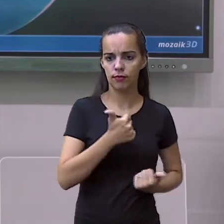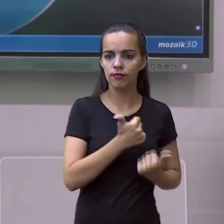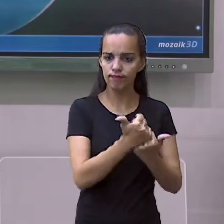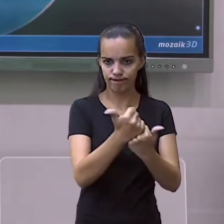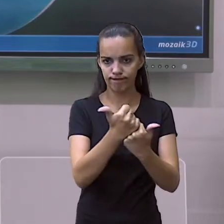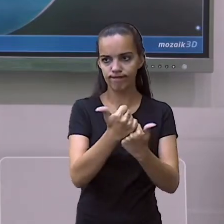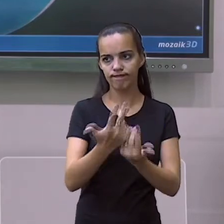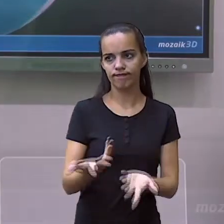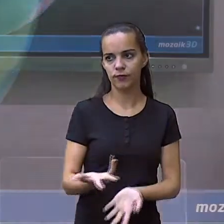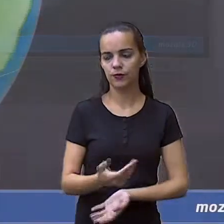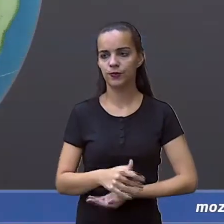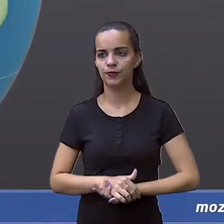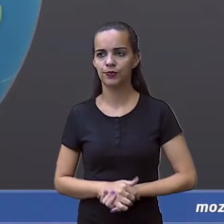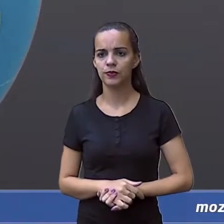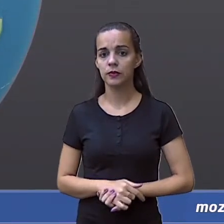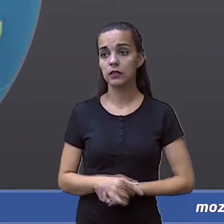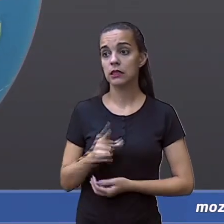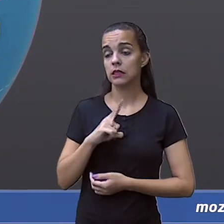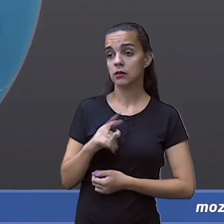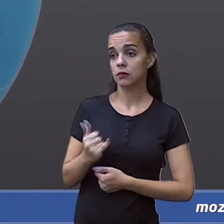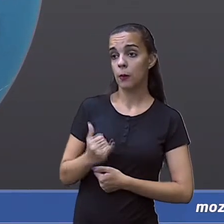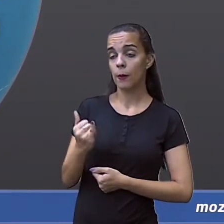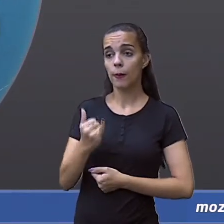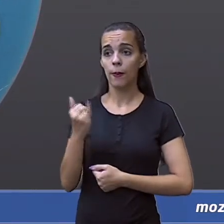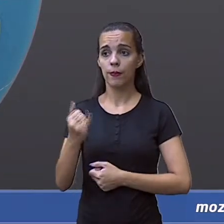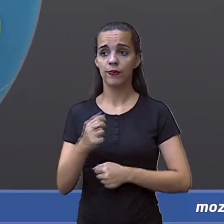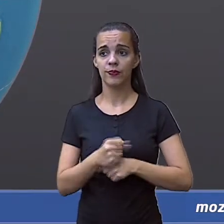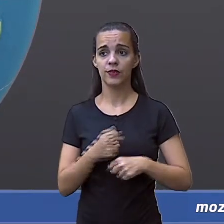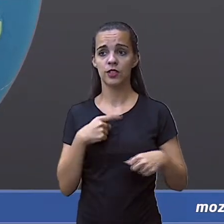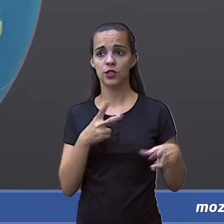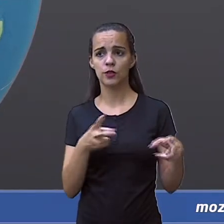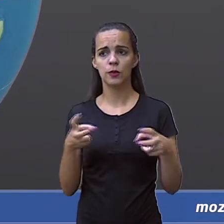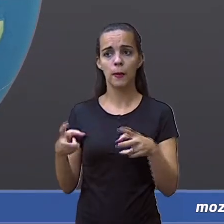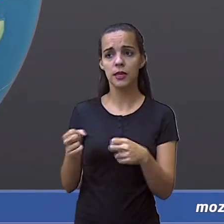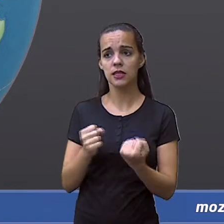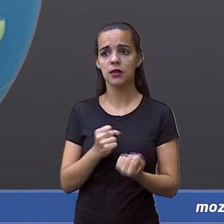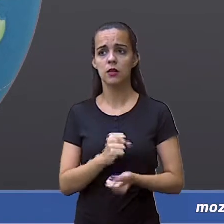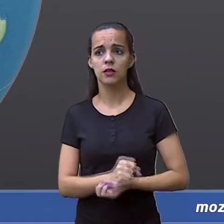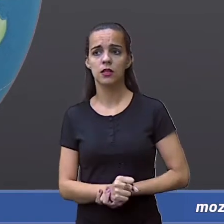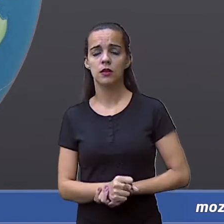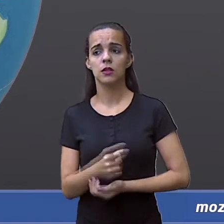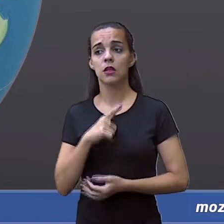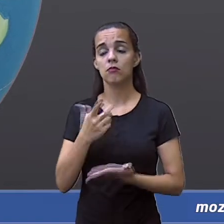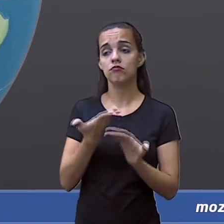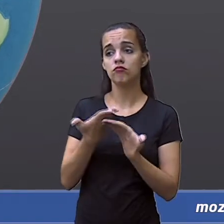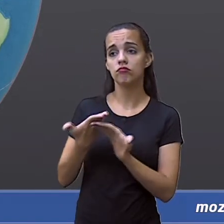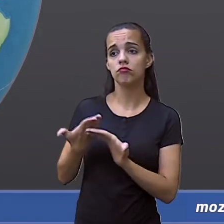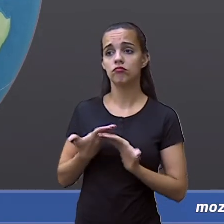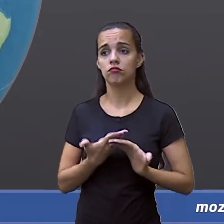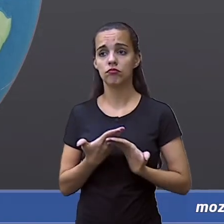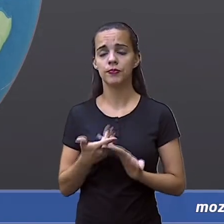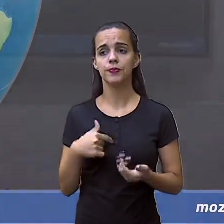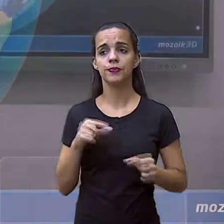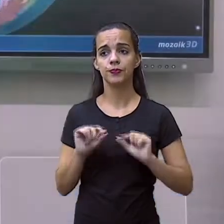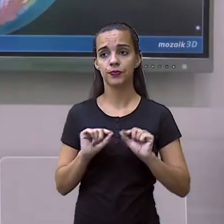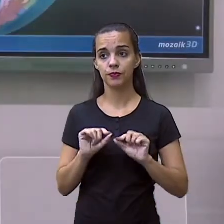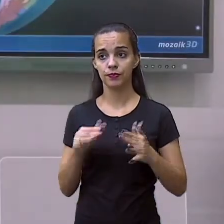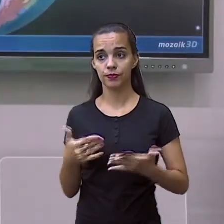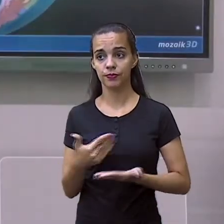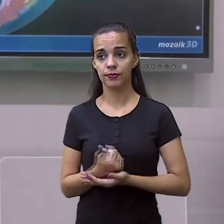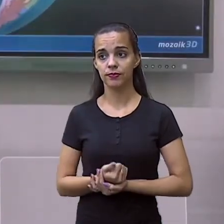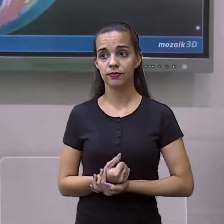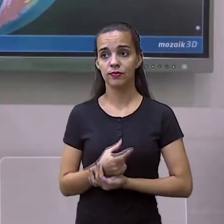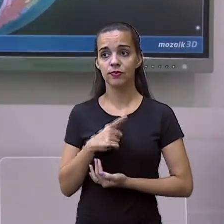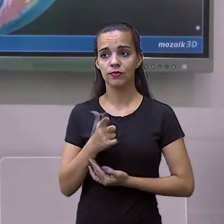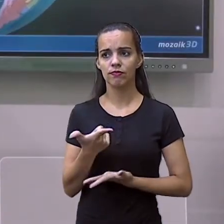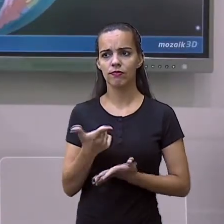E é importante. Uma outra coisa, fisicamente, que nós vamos mostrar aqui agora, nós vamos